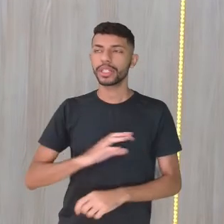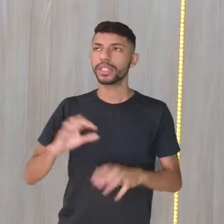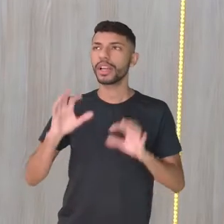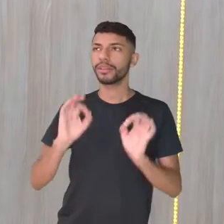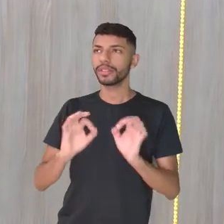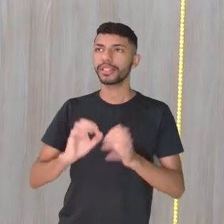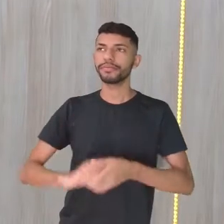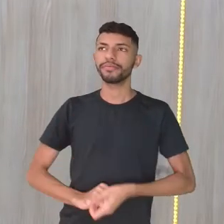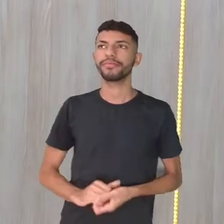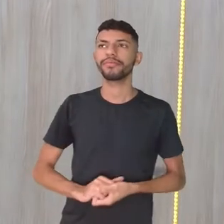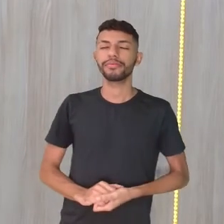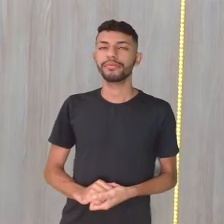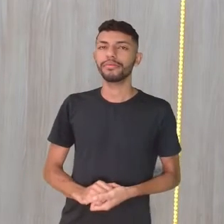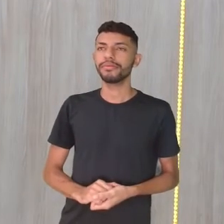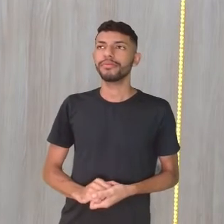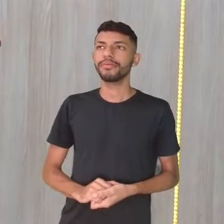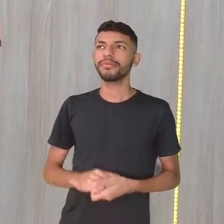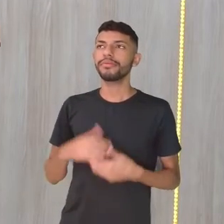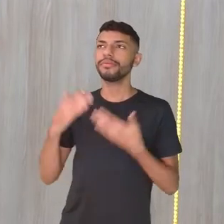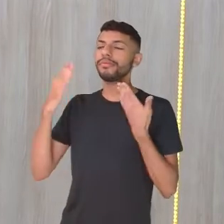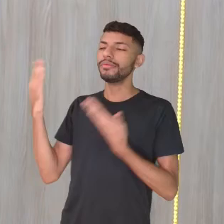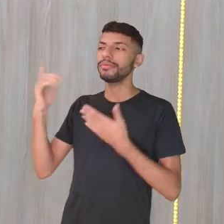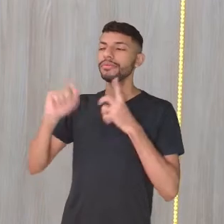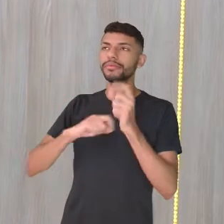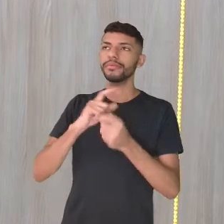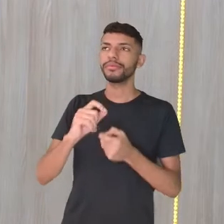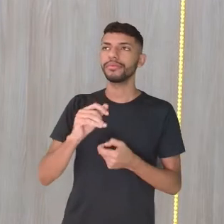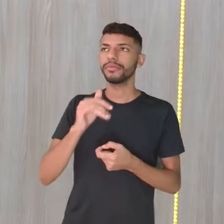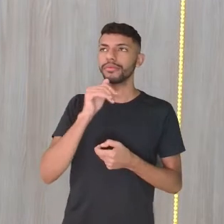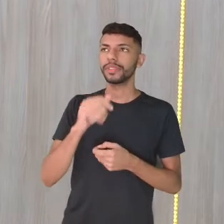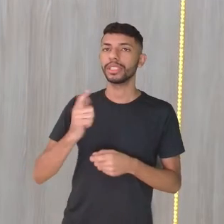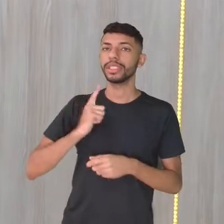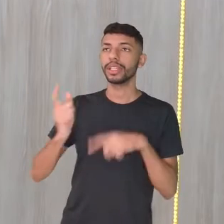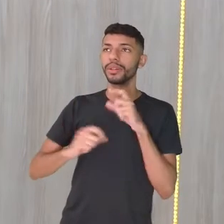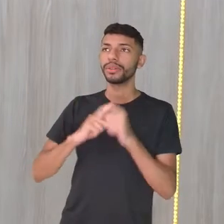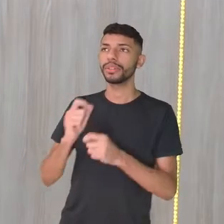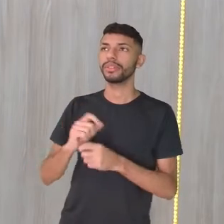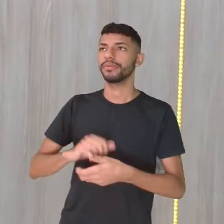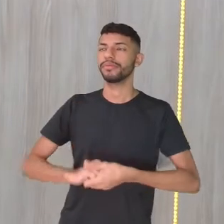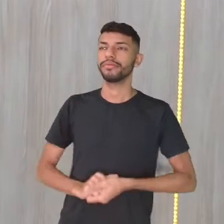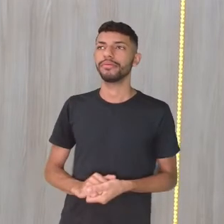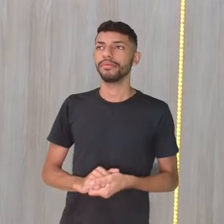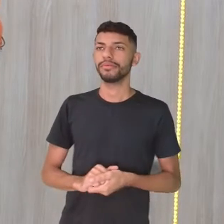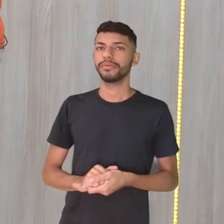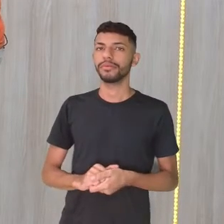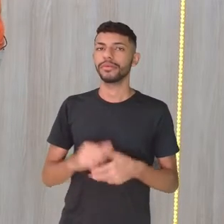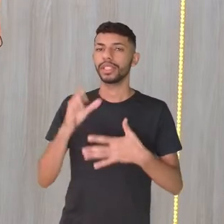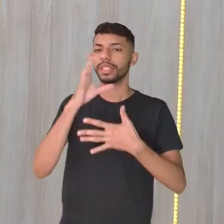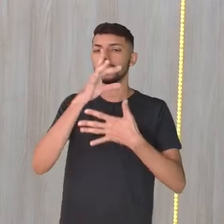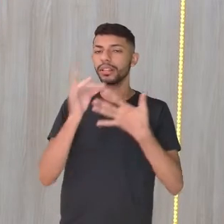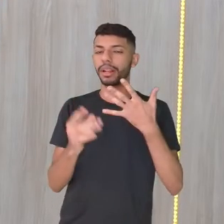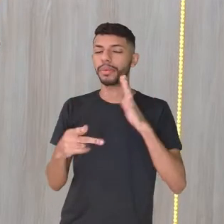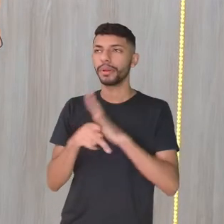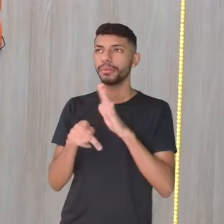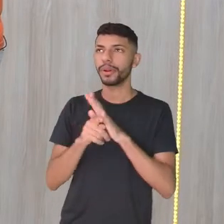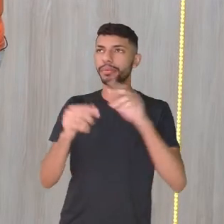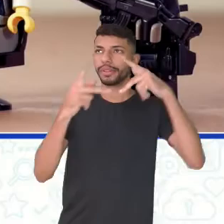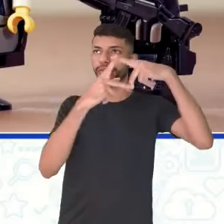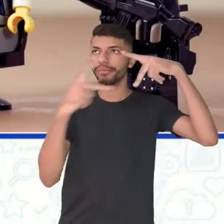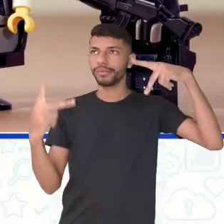especiais, né? E aí, a questão é, temos aí o story, os elementos, né? Do quadrinho. Temos o story.